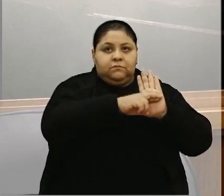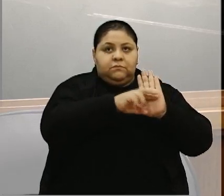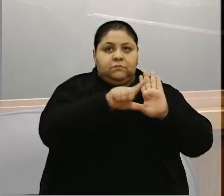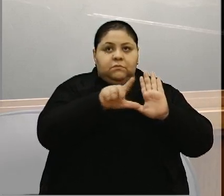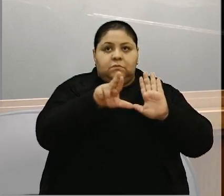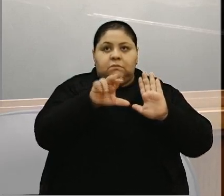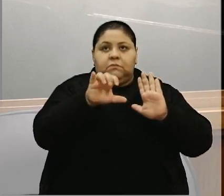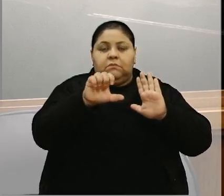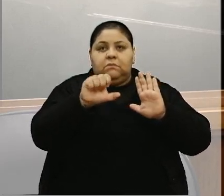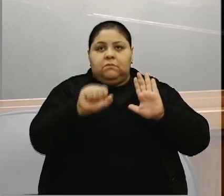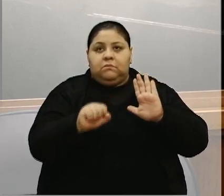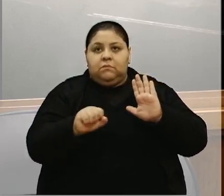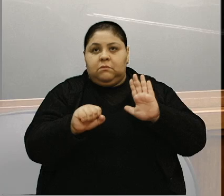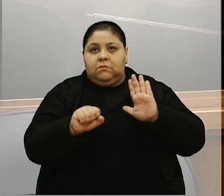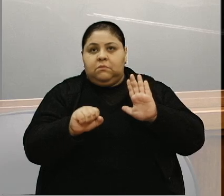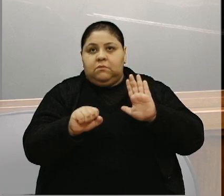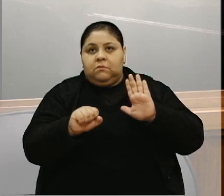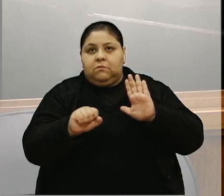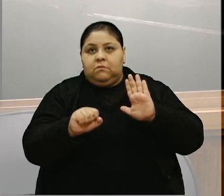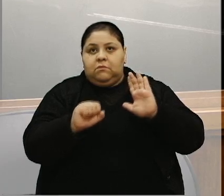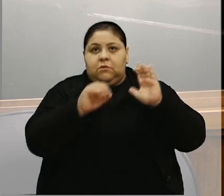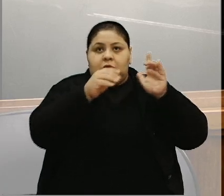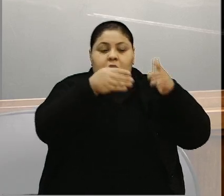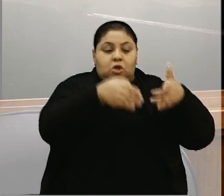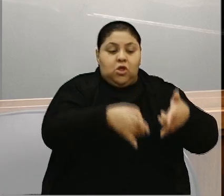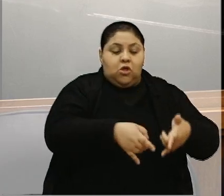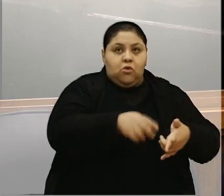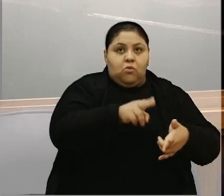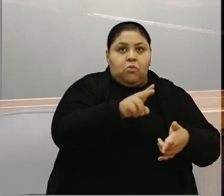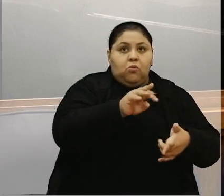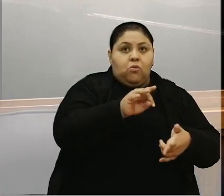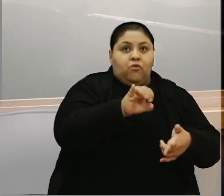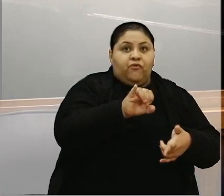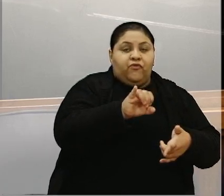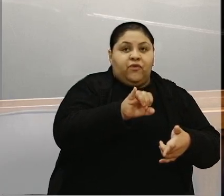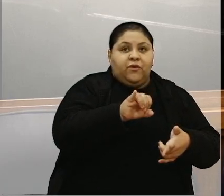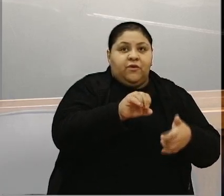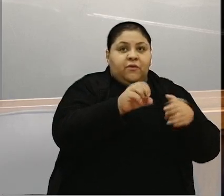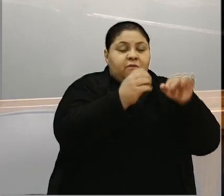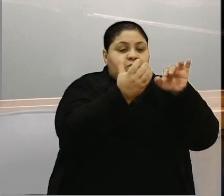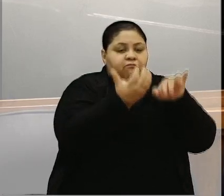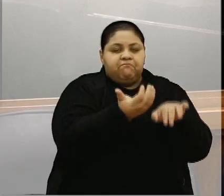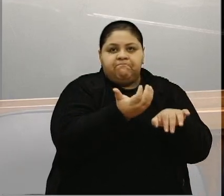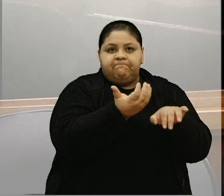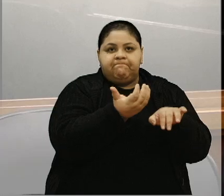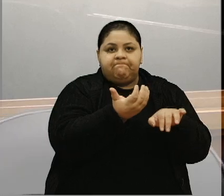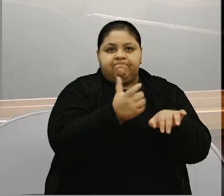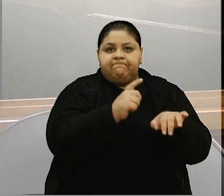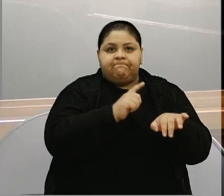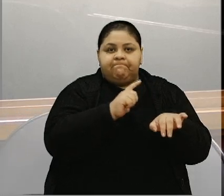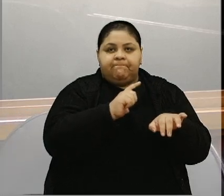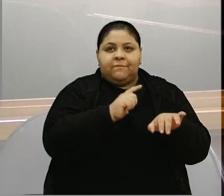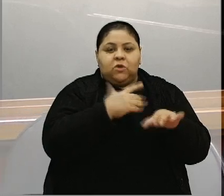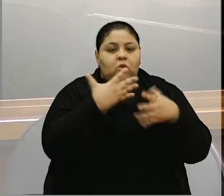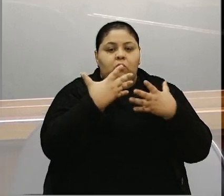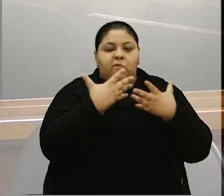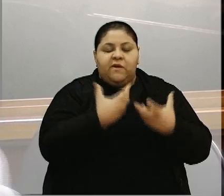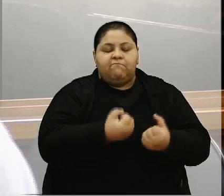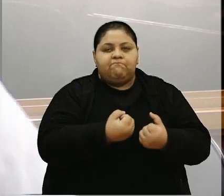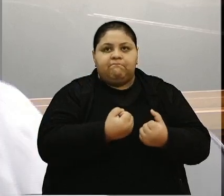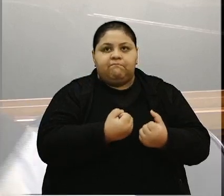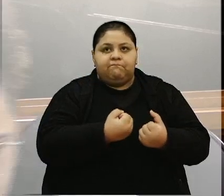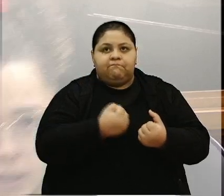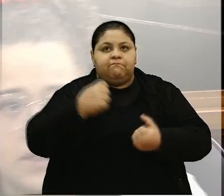Herondina ir à UTI do Hospital Sírio-Libanês em Brasília. É absolutamente inaceitável que um